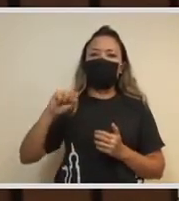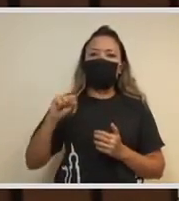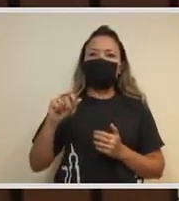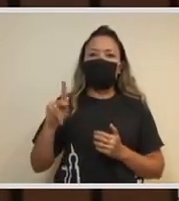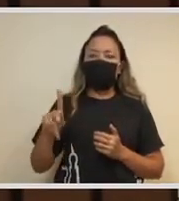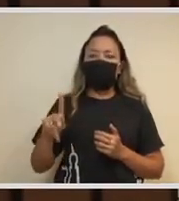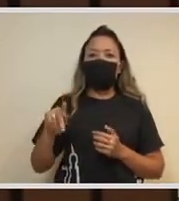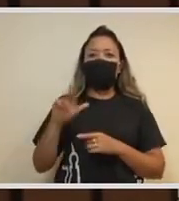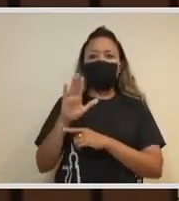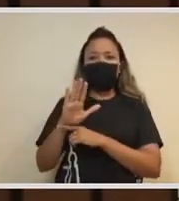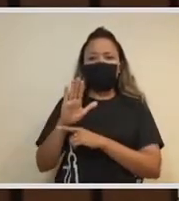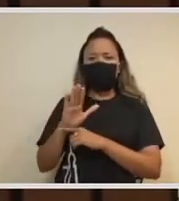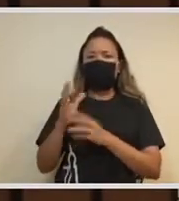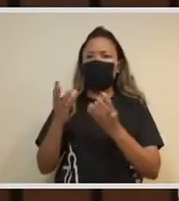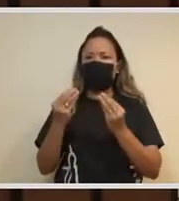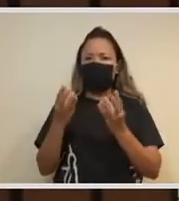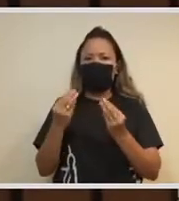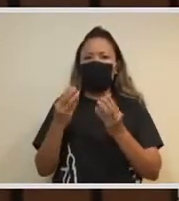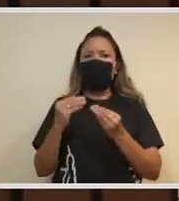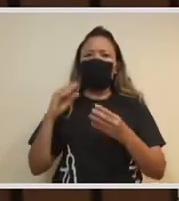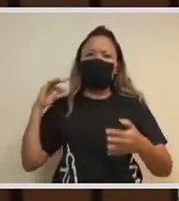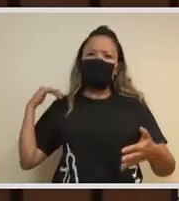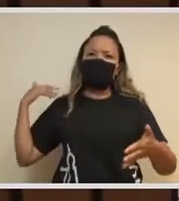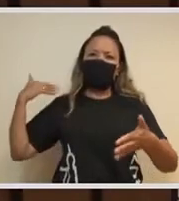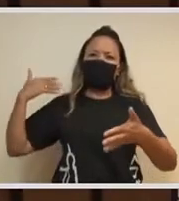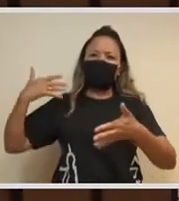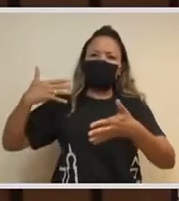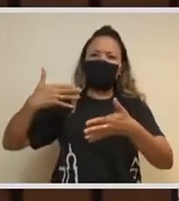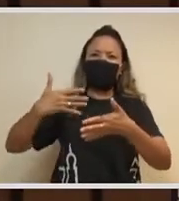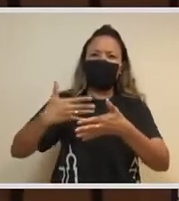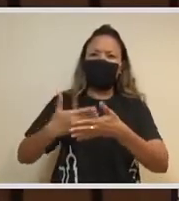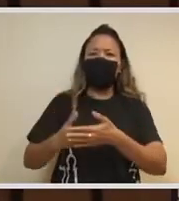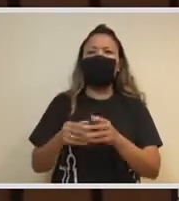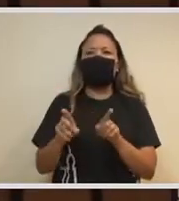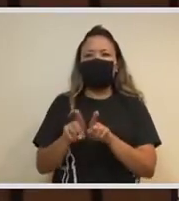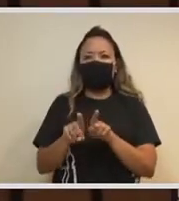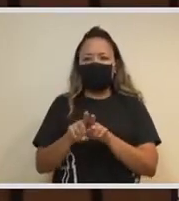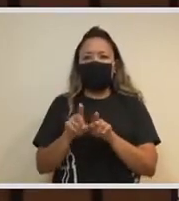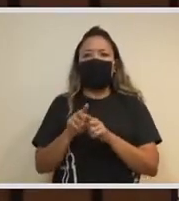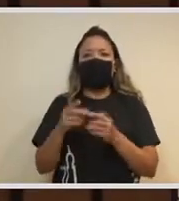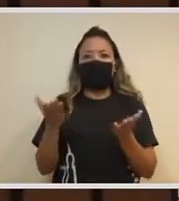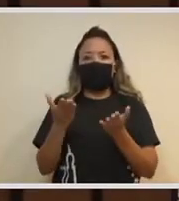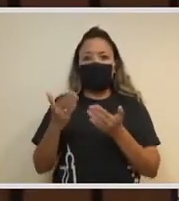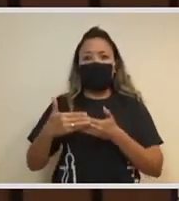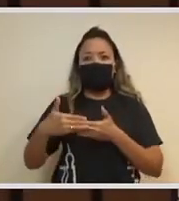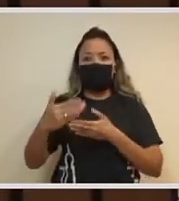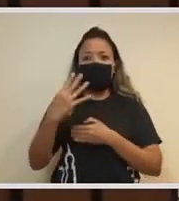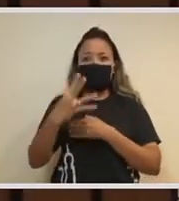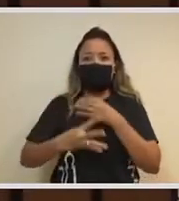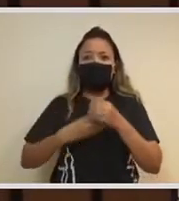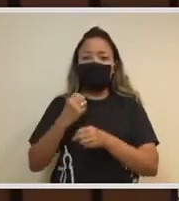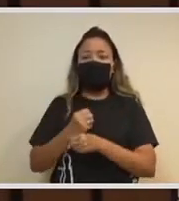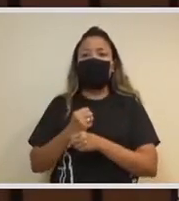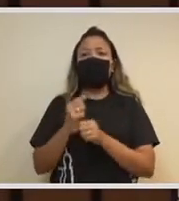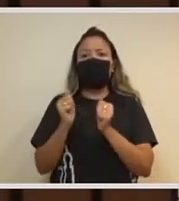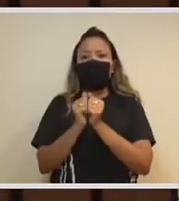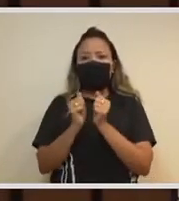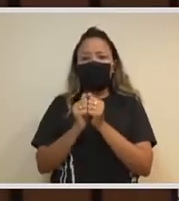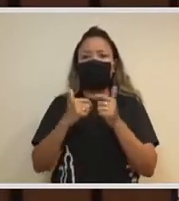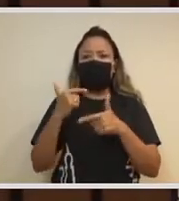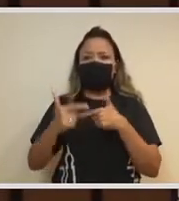contribuições e continuará a trazer, porque ele continuará a colaborar com a nossa equipe, de grande